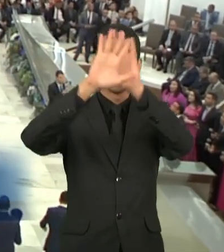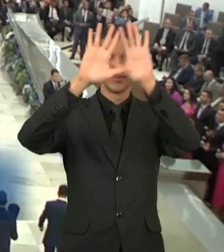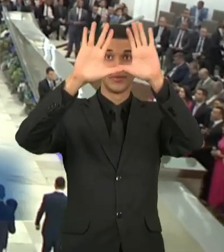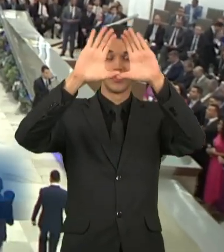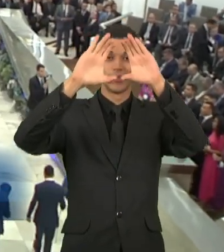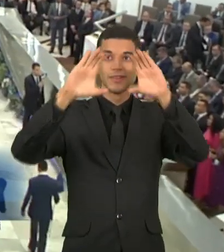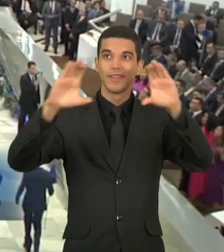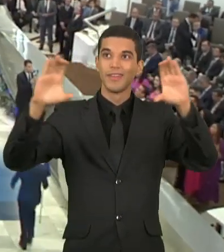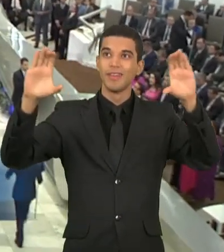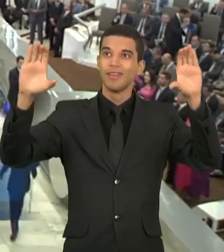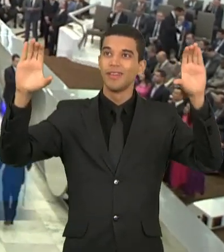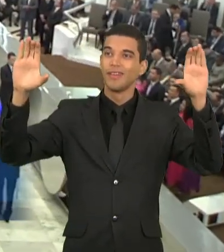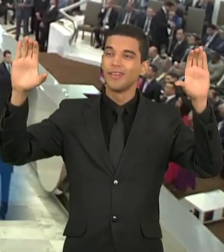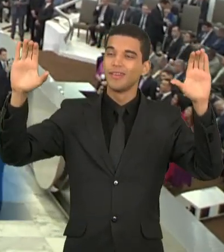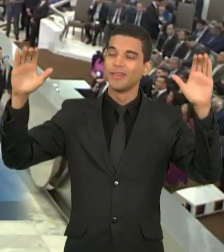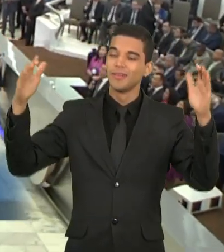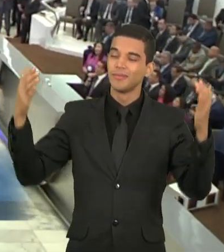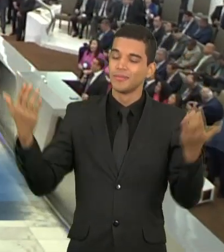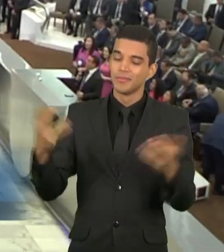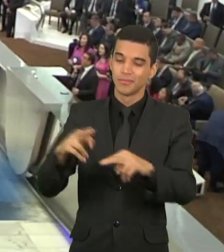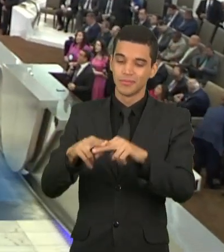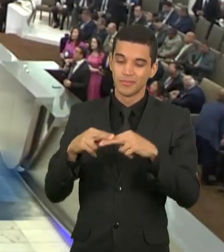isso, Deus.